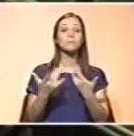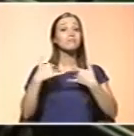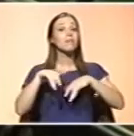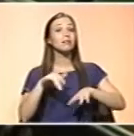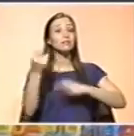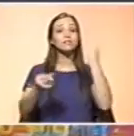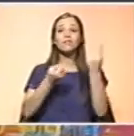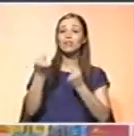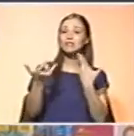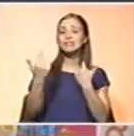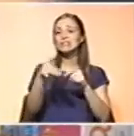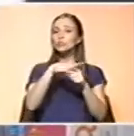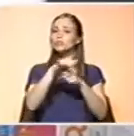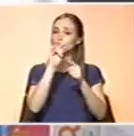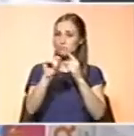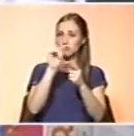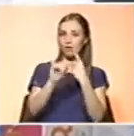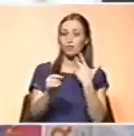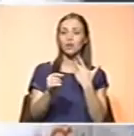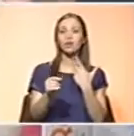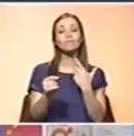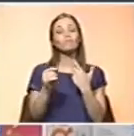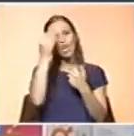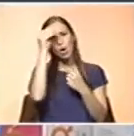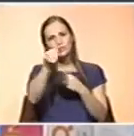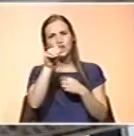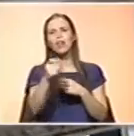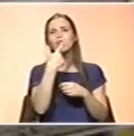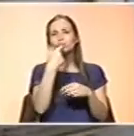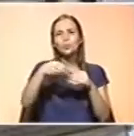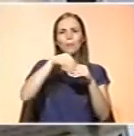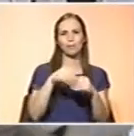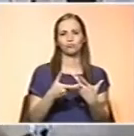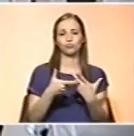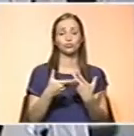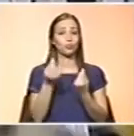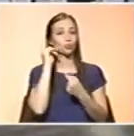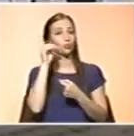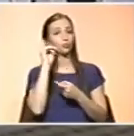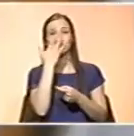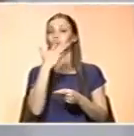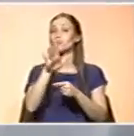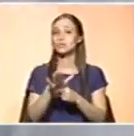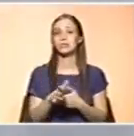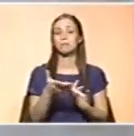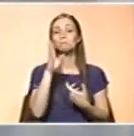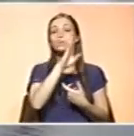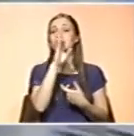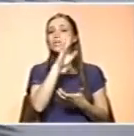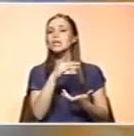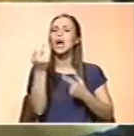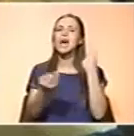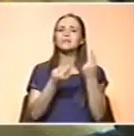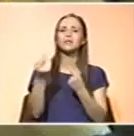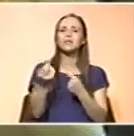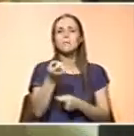casos particulares em que os suplementos são aconselháveis e fundamentais. Por exemplo, quando se tomam determinados